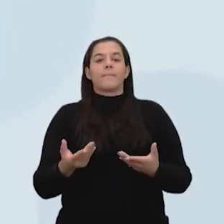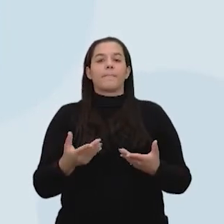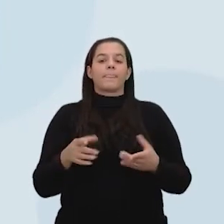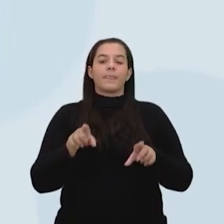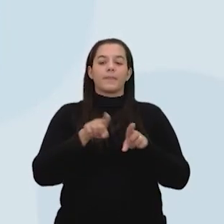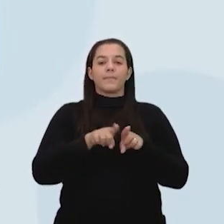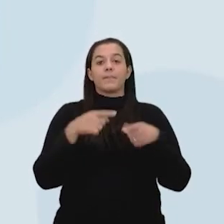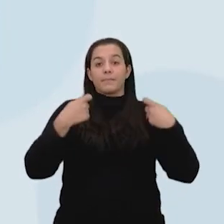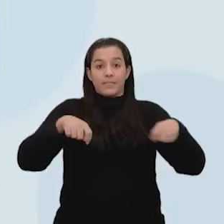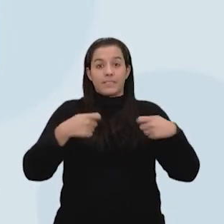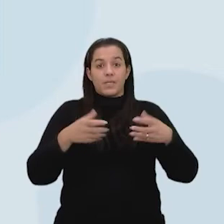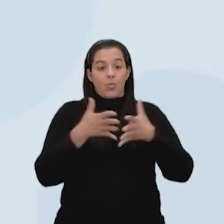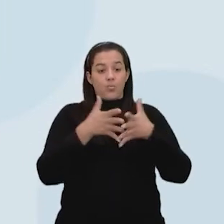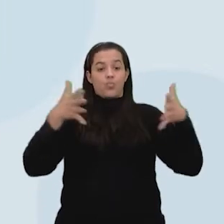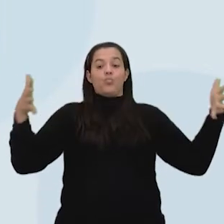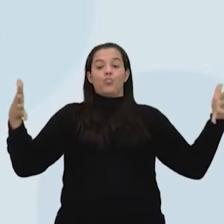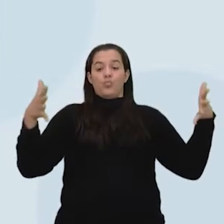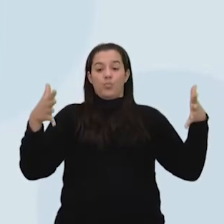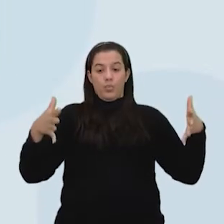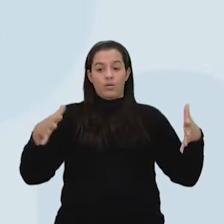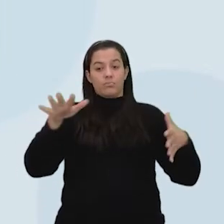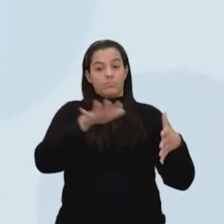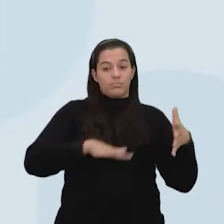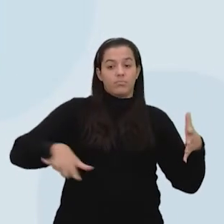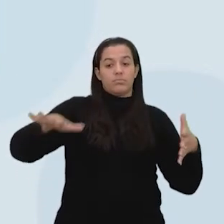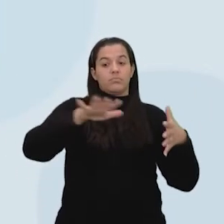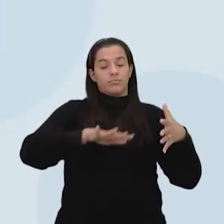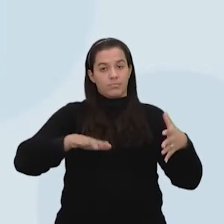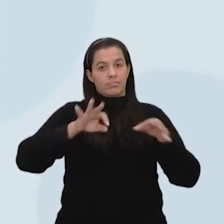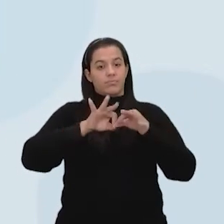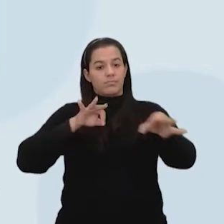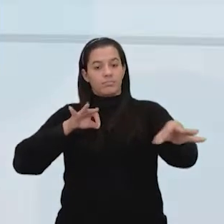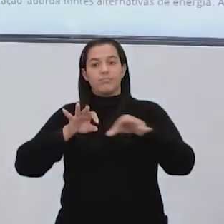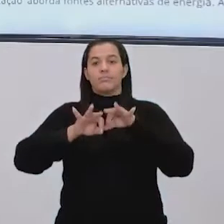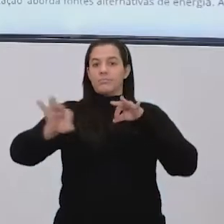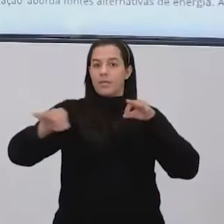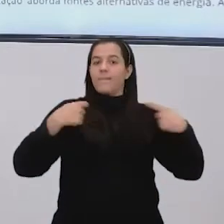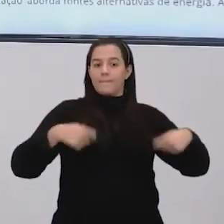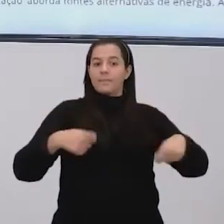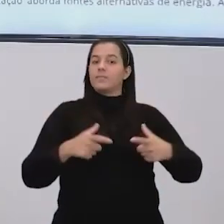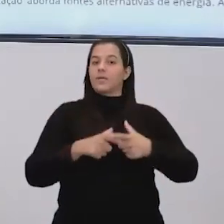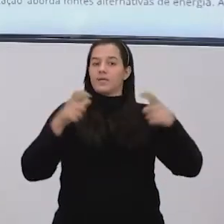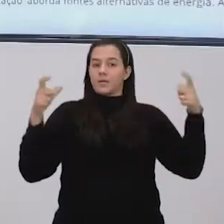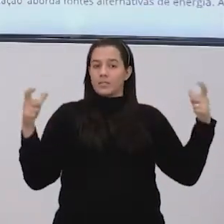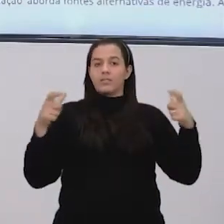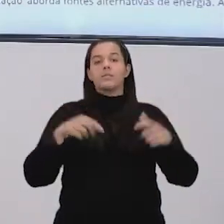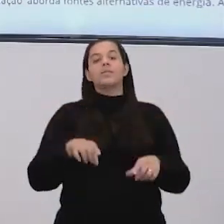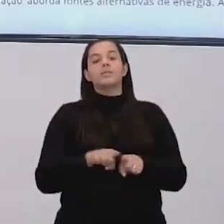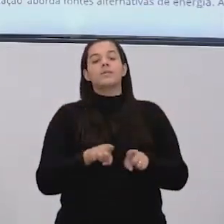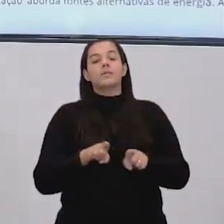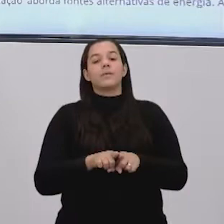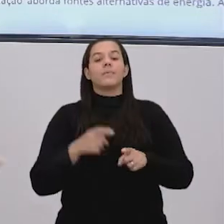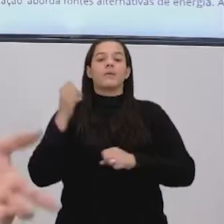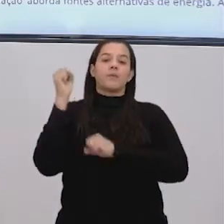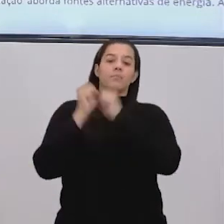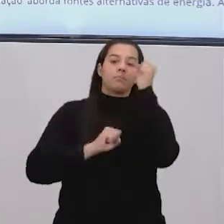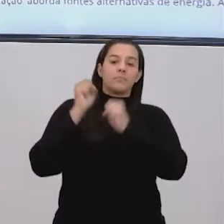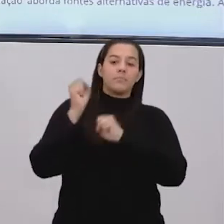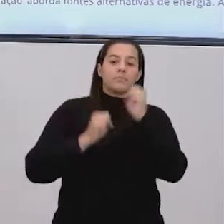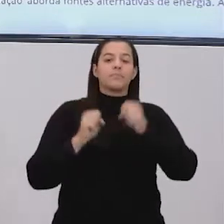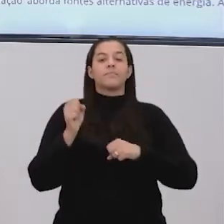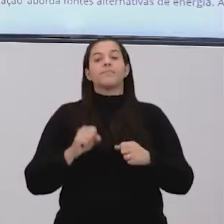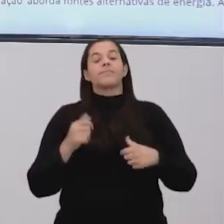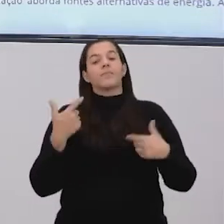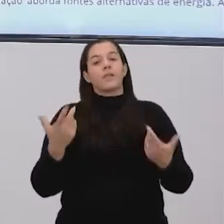região, um espaço muito grande, Espaço geográfico muito grande, ele falou também que as hidrelétricas precisam disso, a